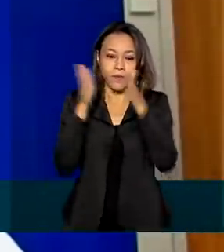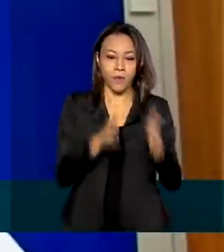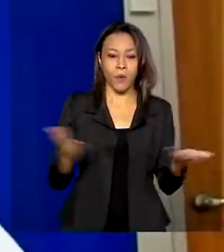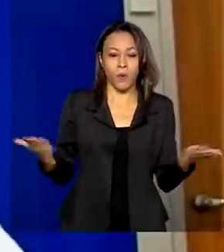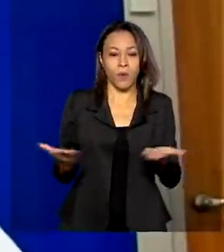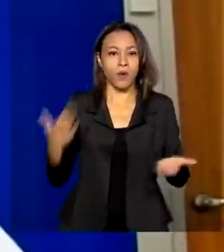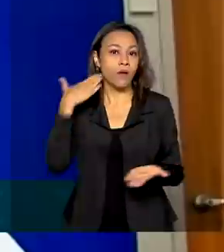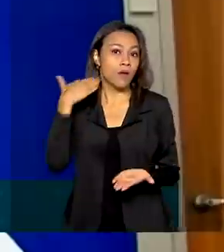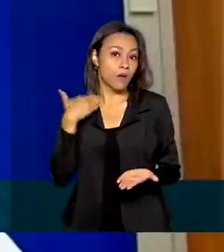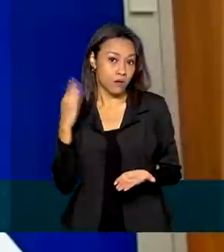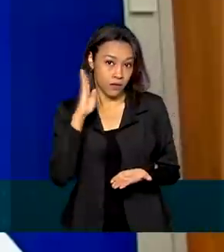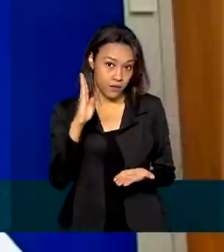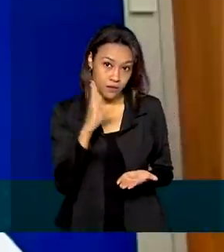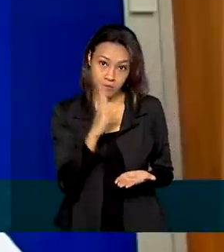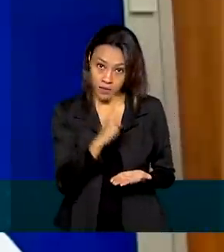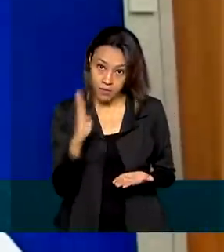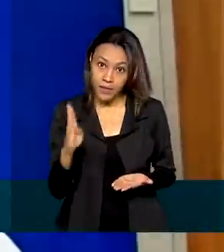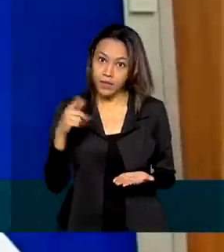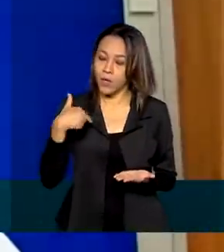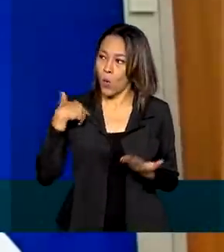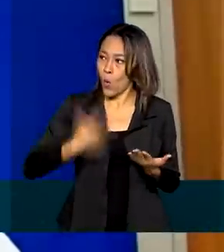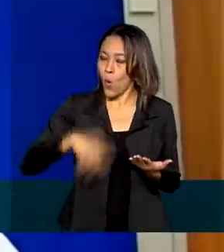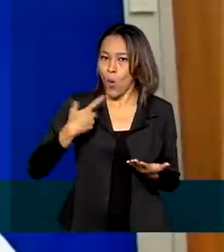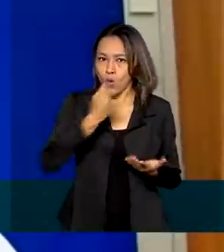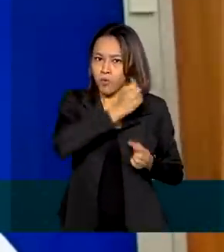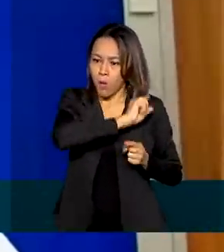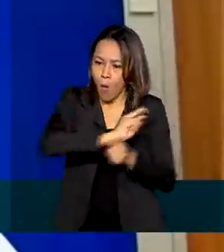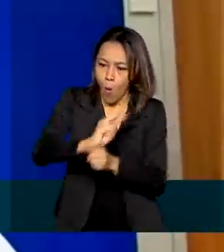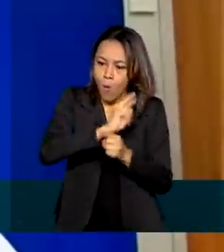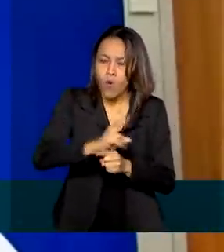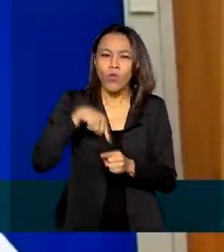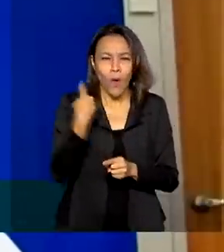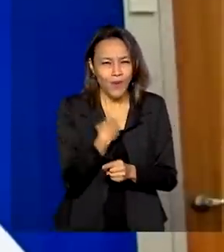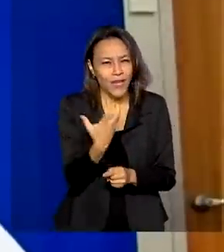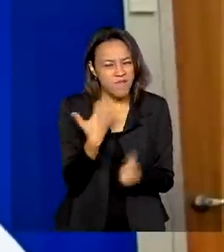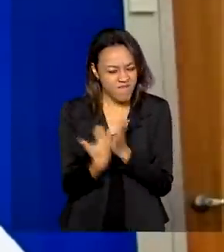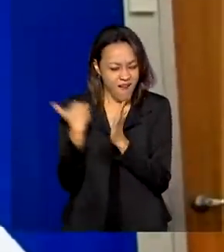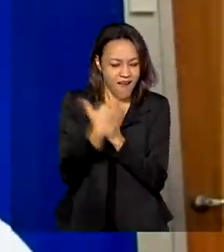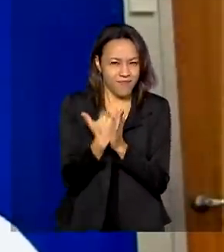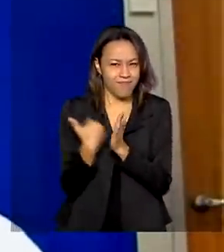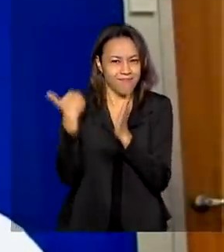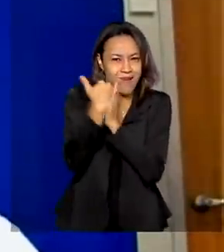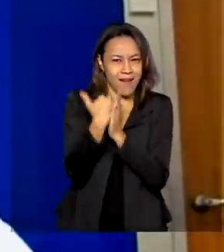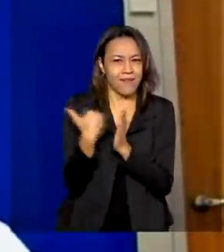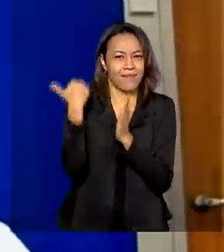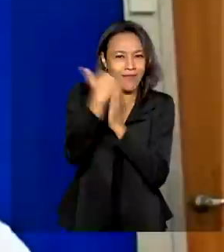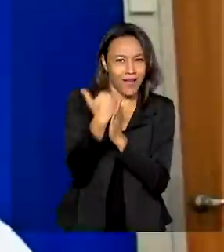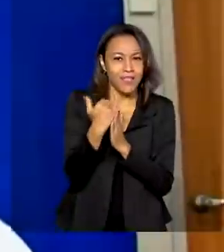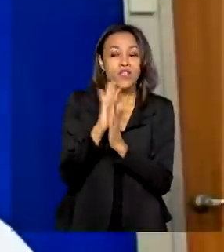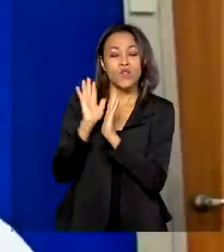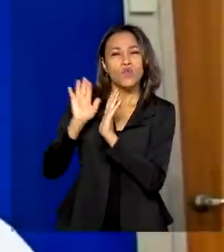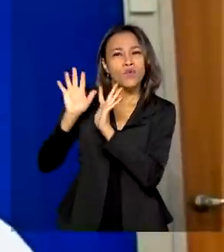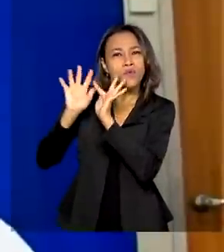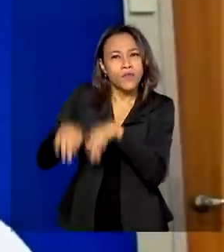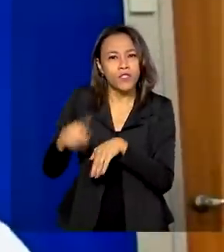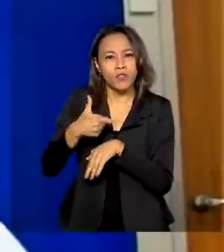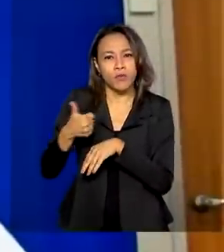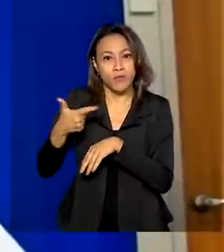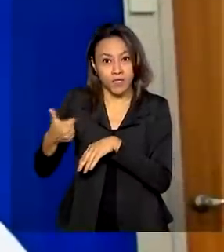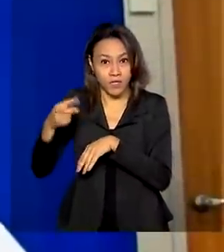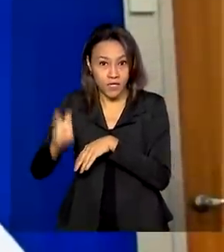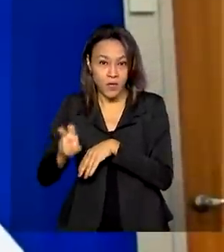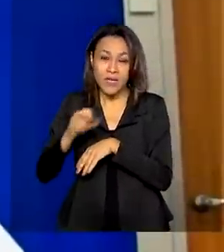carteira sustentável de agronegócio e a gente quer crescer ainda mais. Nossa ambição é de chegar no final de 2025 com 125